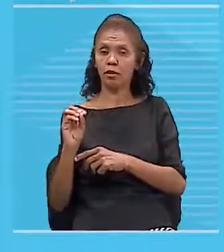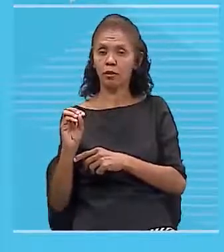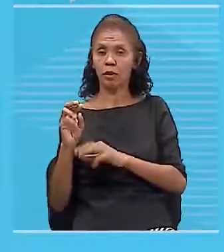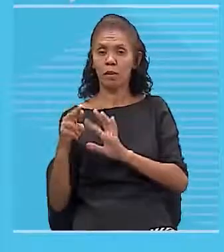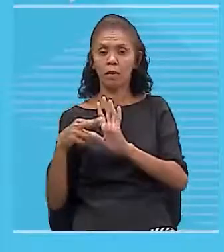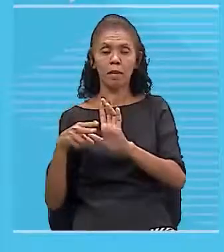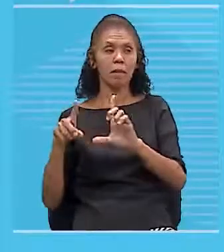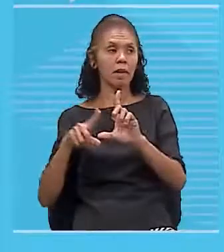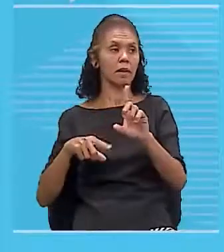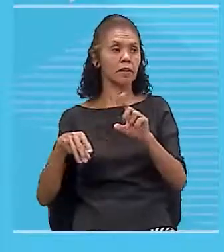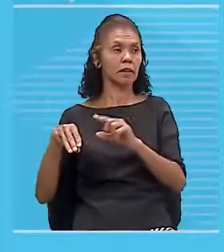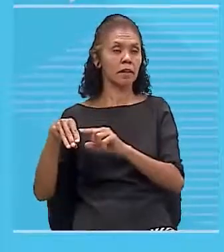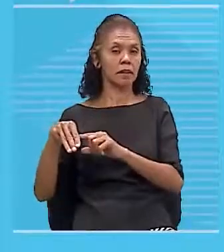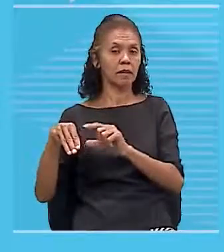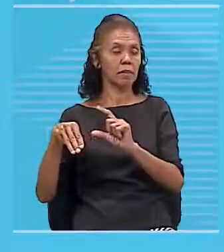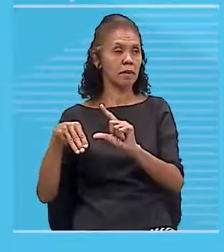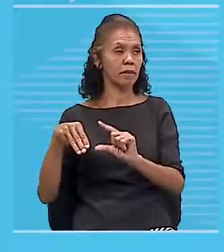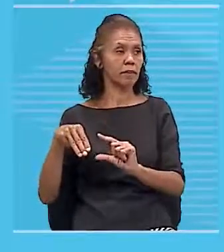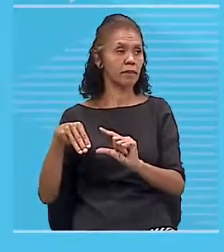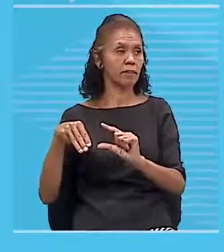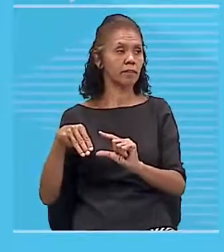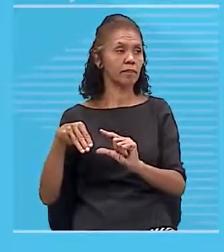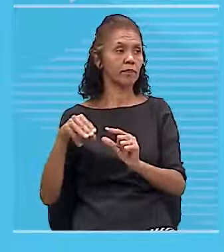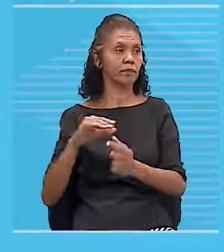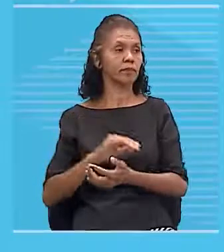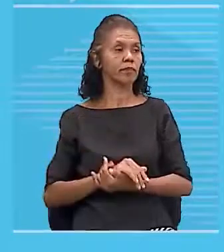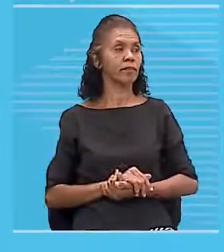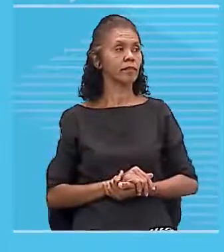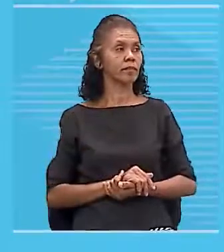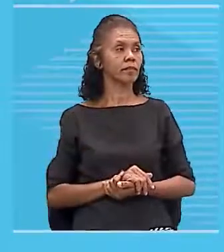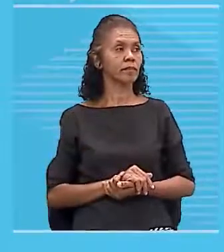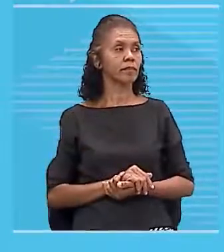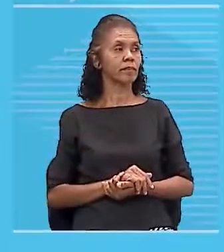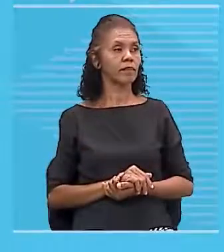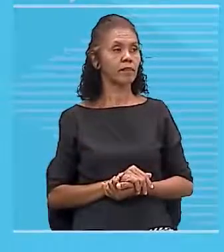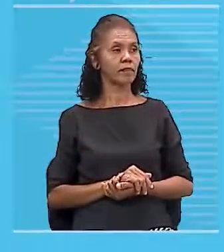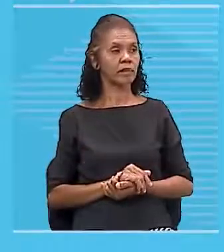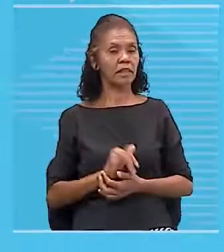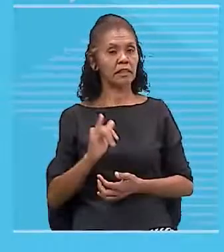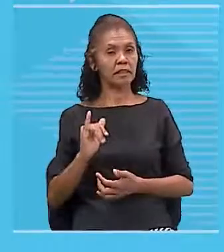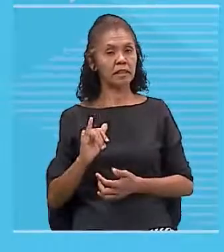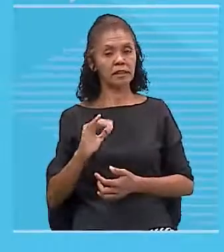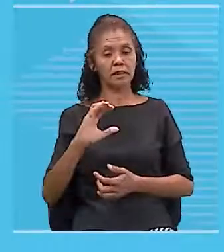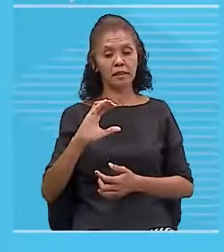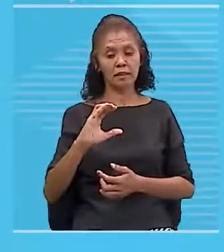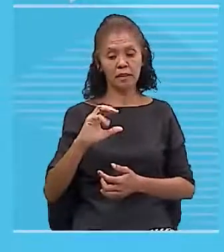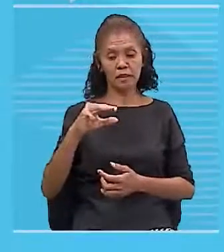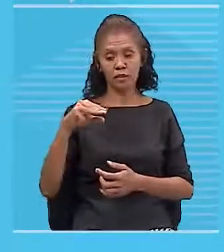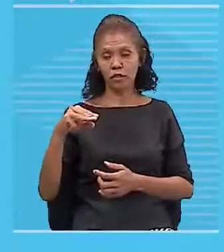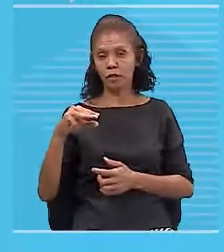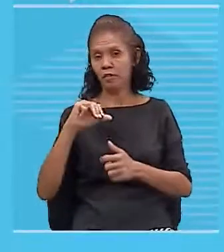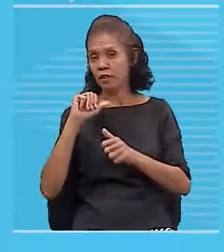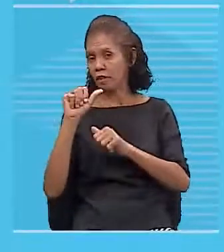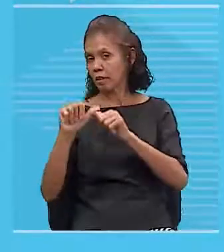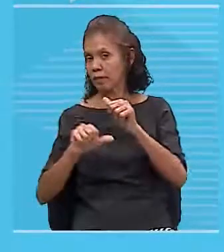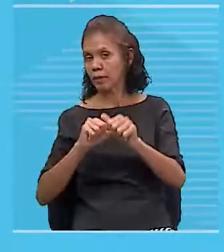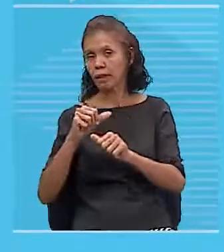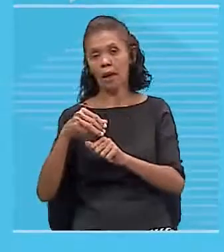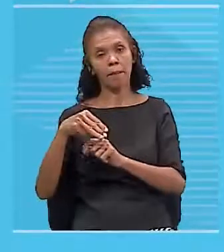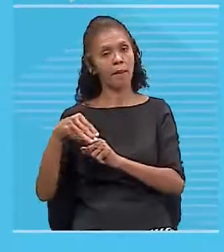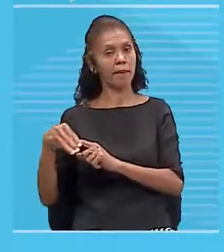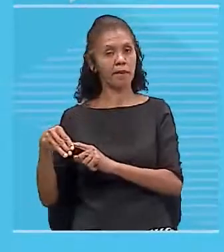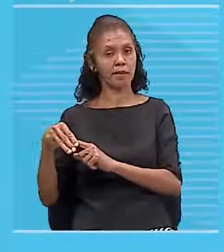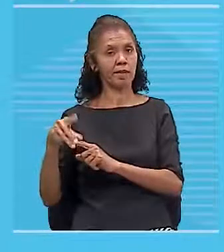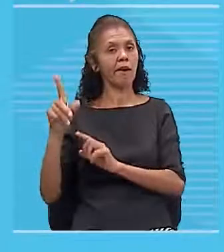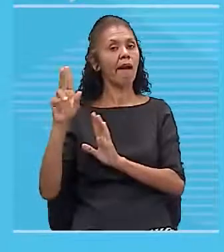Se não estiver em metros, se estiver em centímetros, você vai ter que ir lá e mudar para metros. Tem que seguir